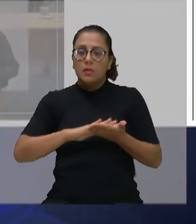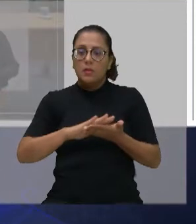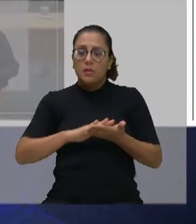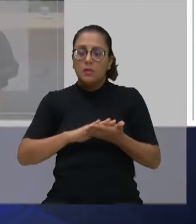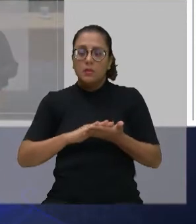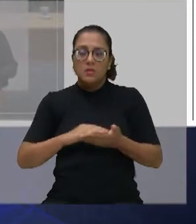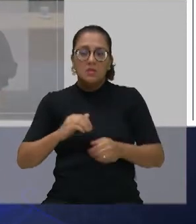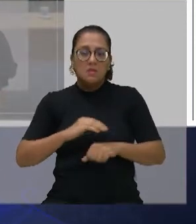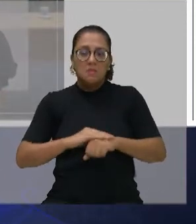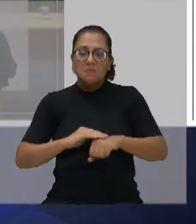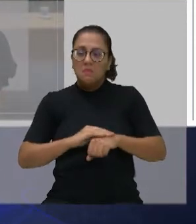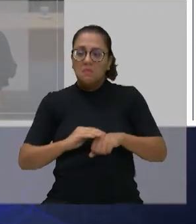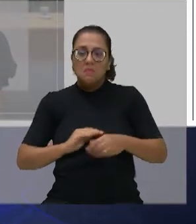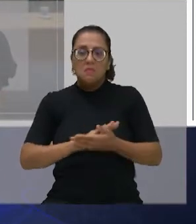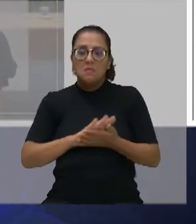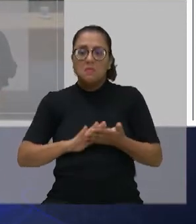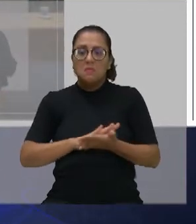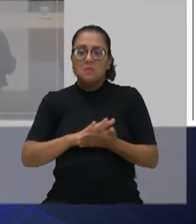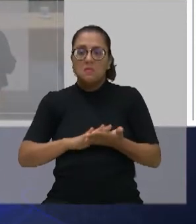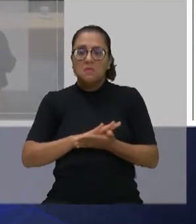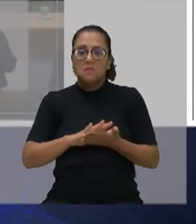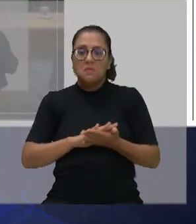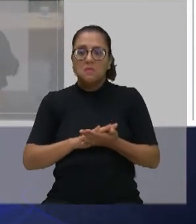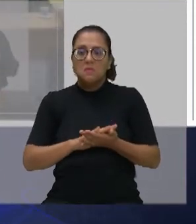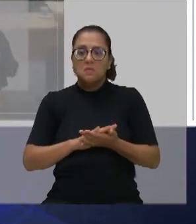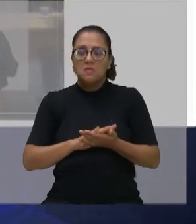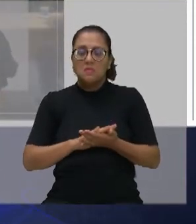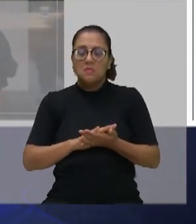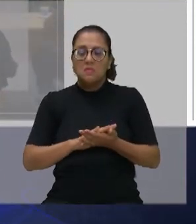de como é o processo. Por favor.